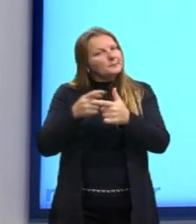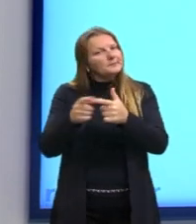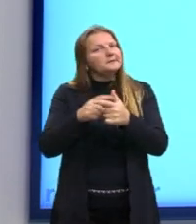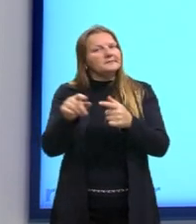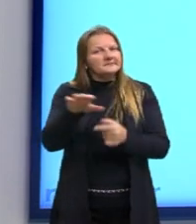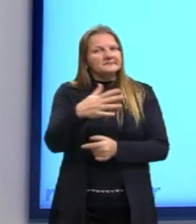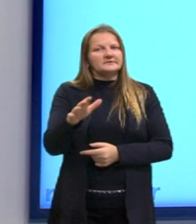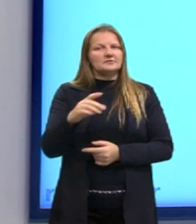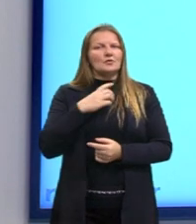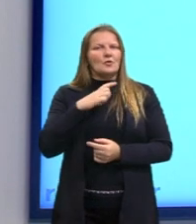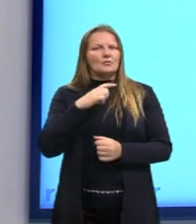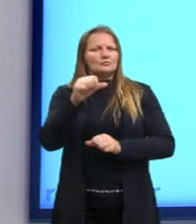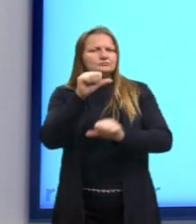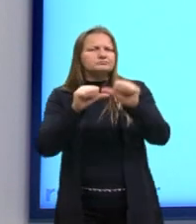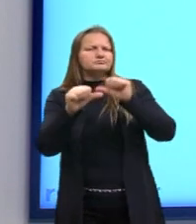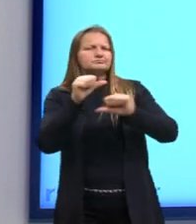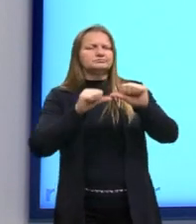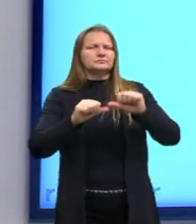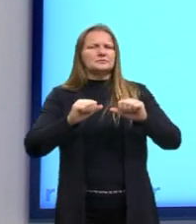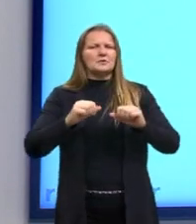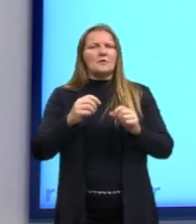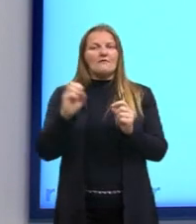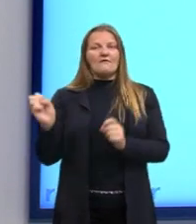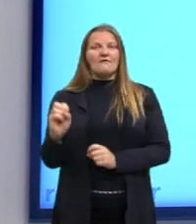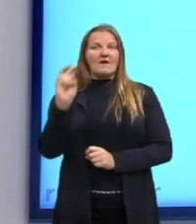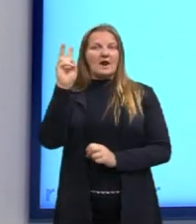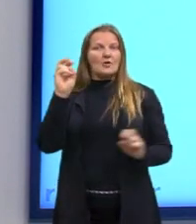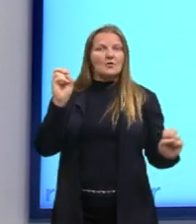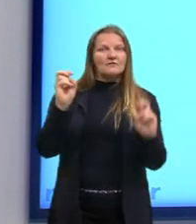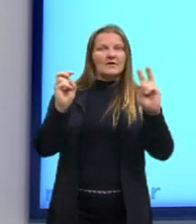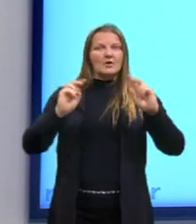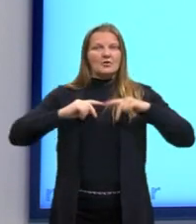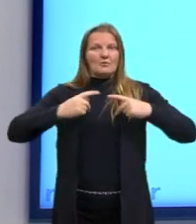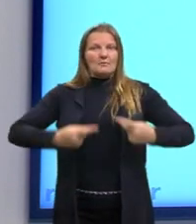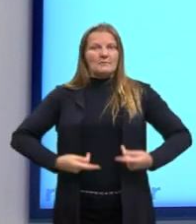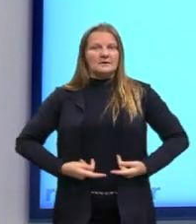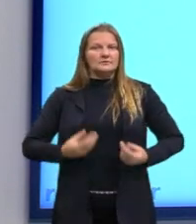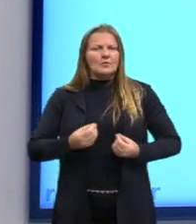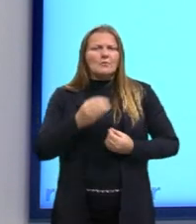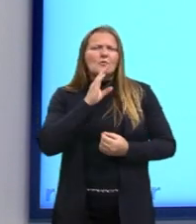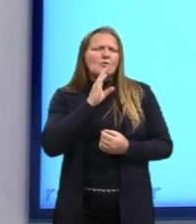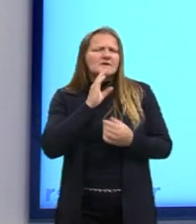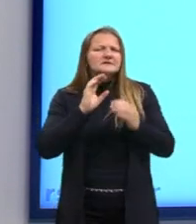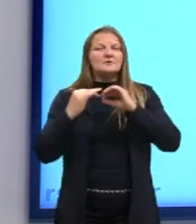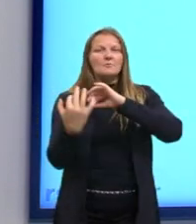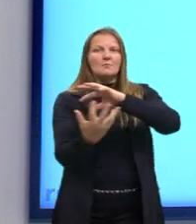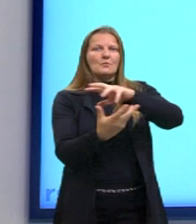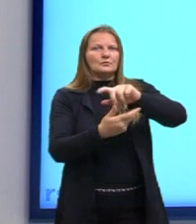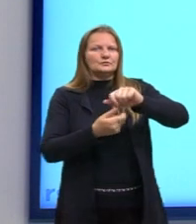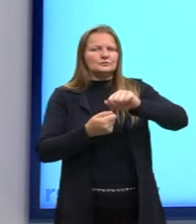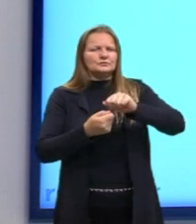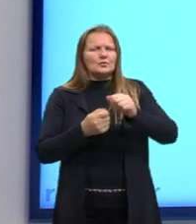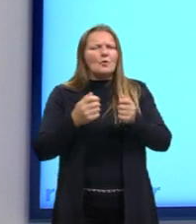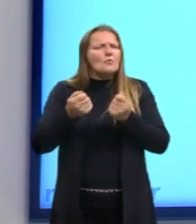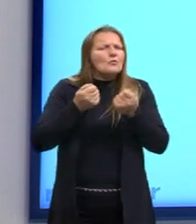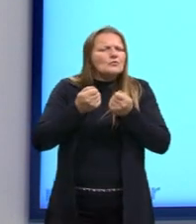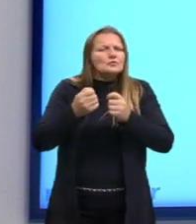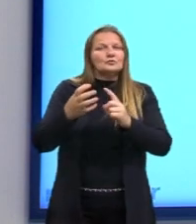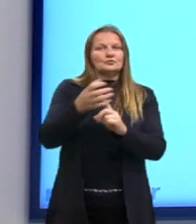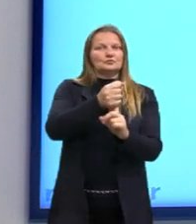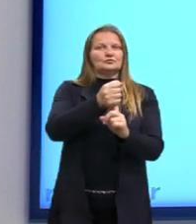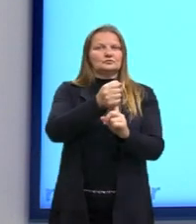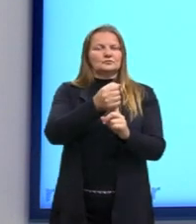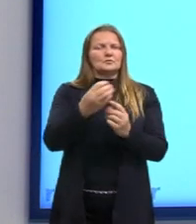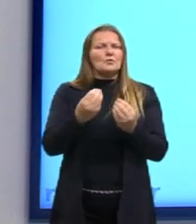essa regressão dos valores humanos, essa compreensão, como ocorreu essa compreensão do mundo, esse domínio, como